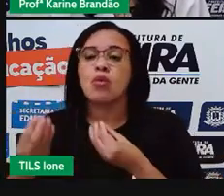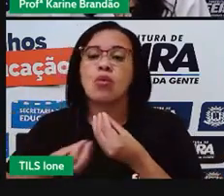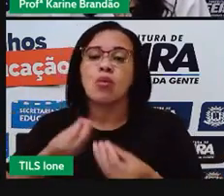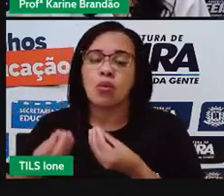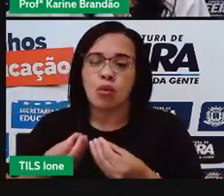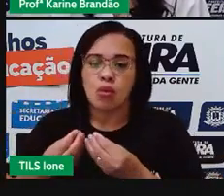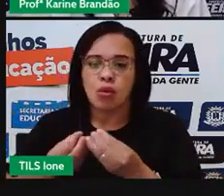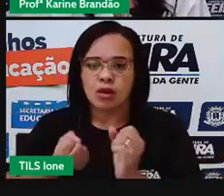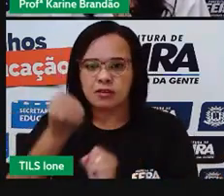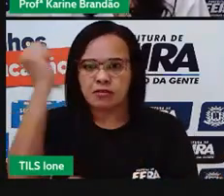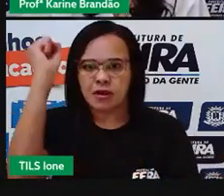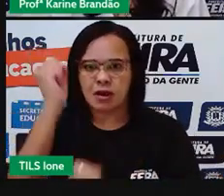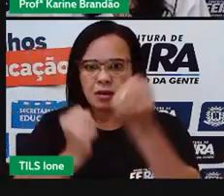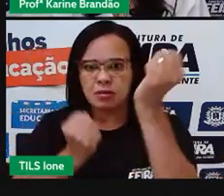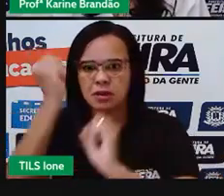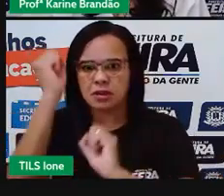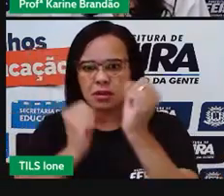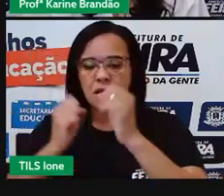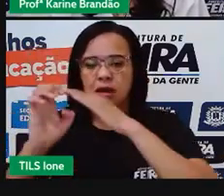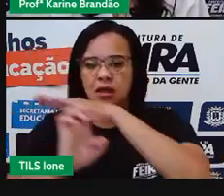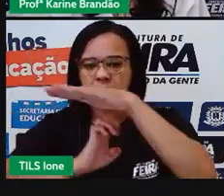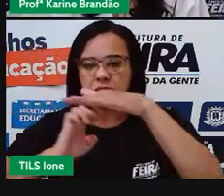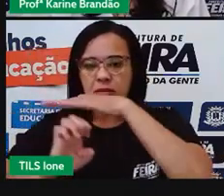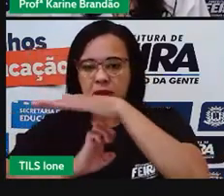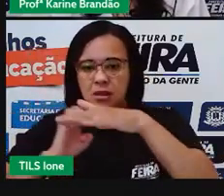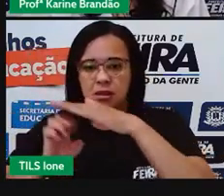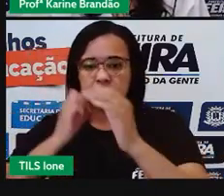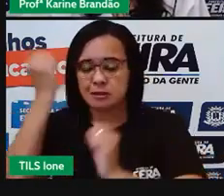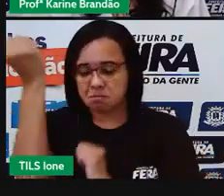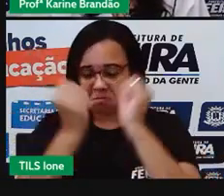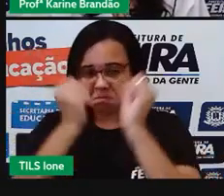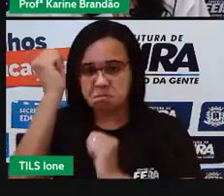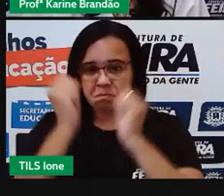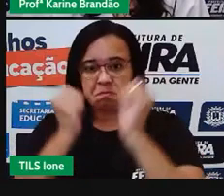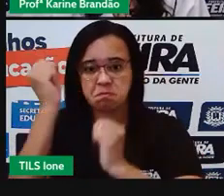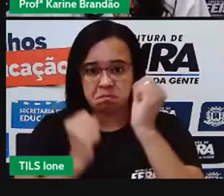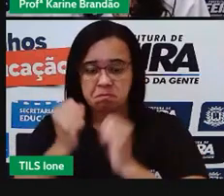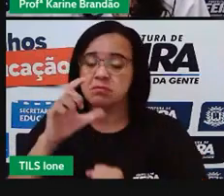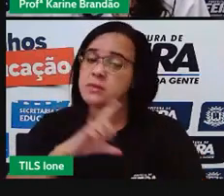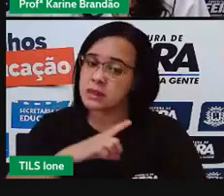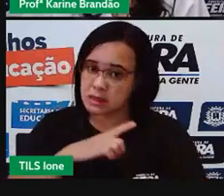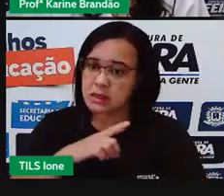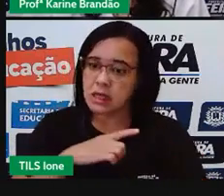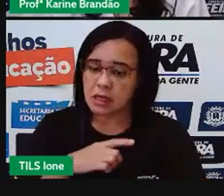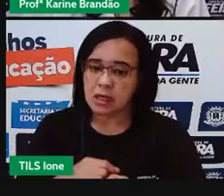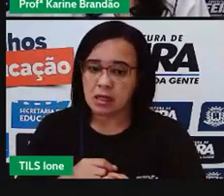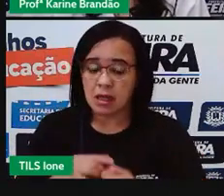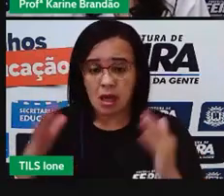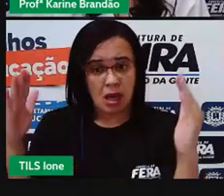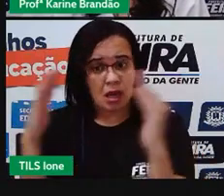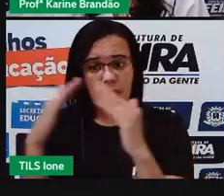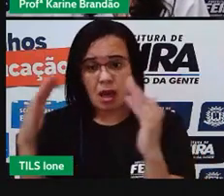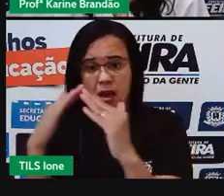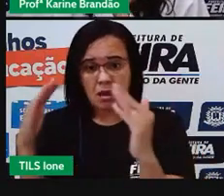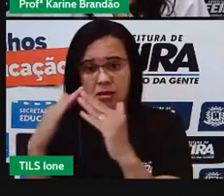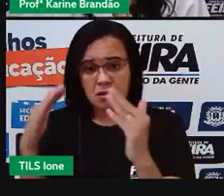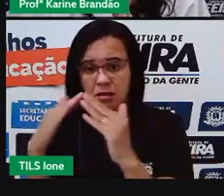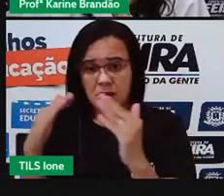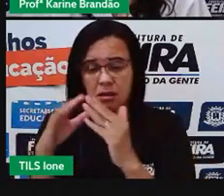E o consumo da nossa casa, o consumo de uso doméstico dessa água, é de 8 a 10%.